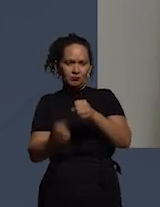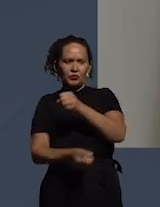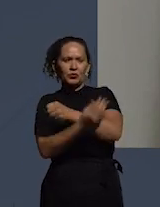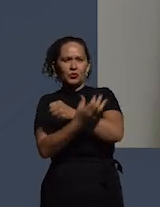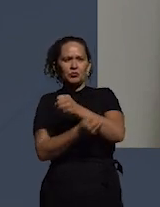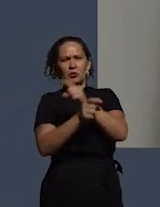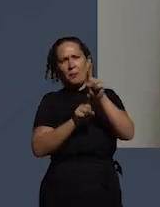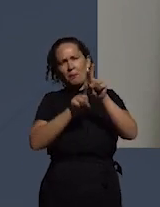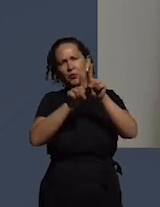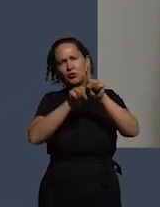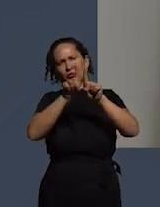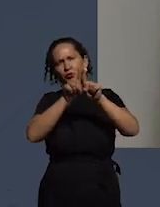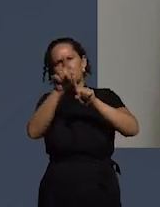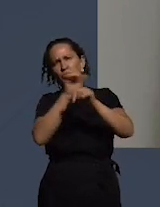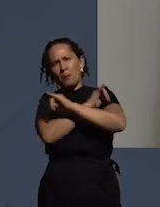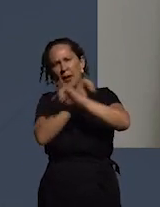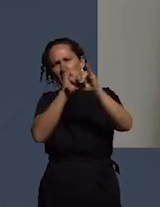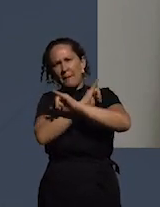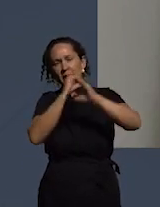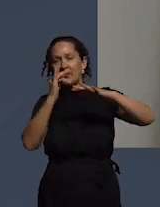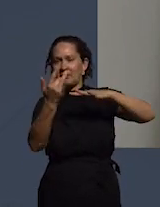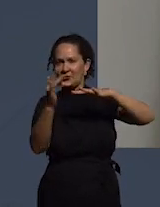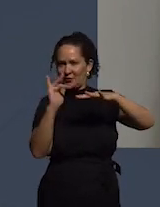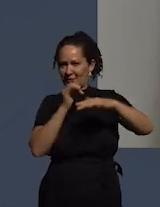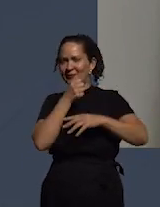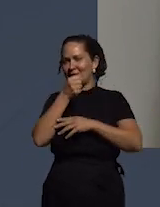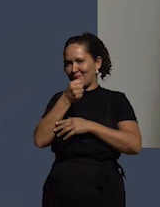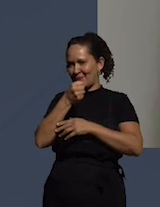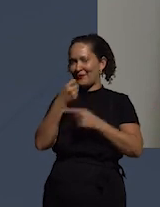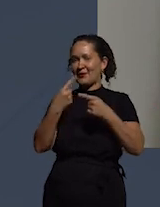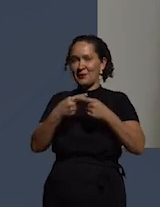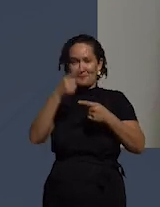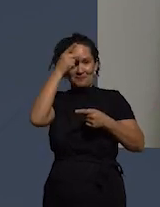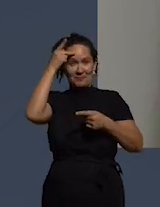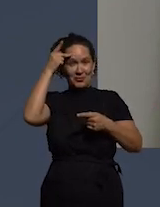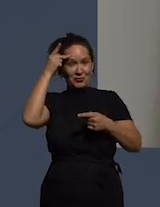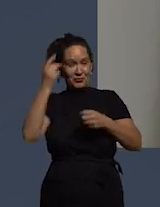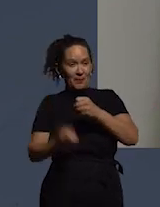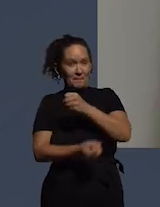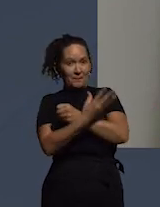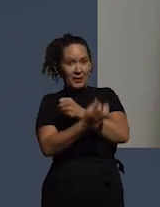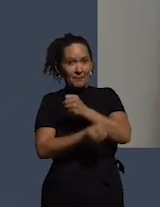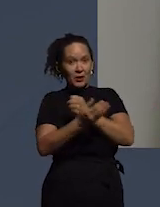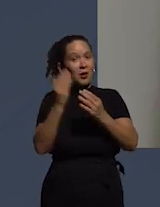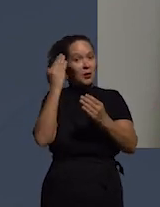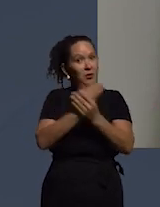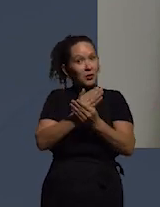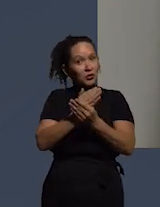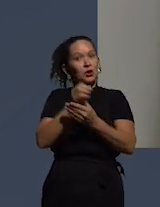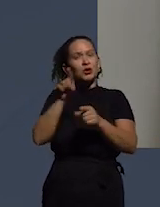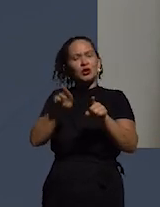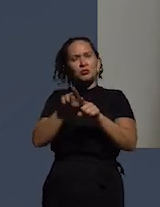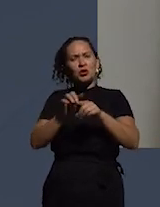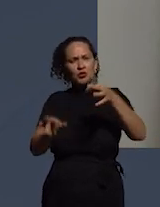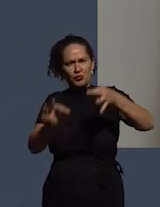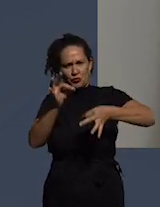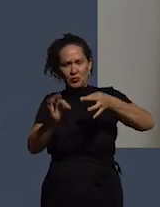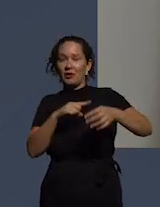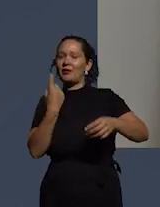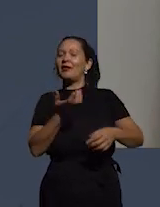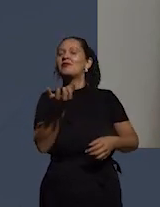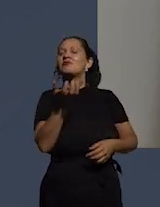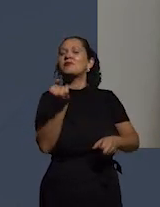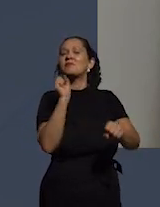aparecendo muito na mídia porque de fato políticos corruptos estão sendo processados e julgados que é o que a gente espera mas